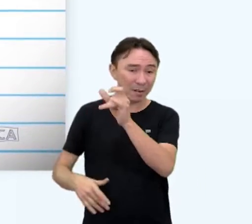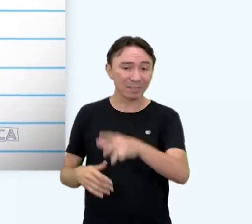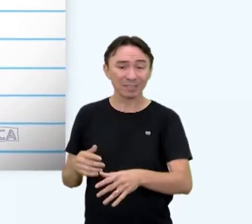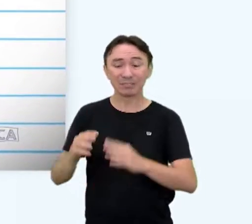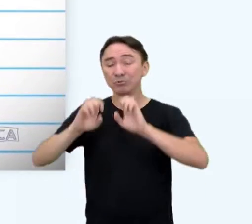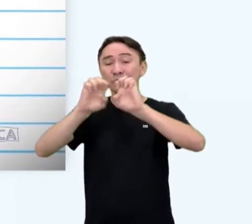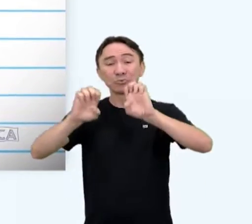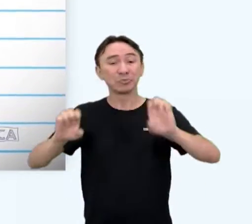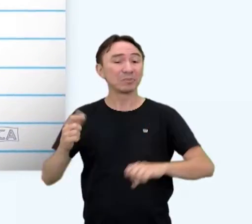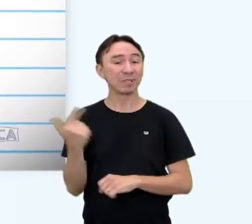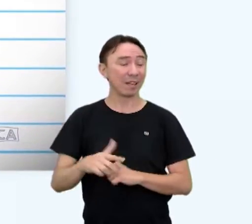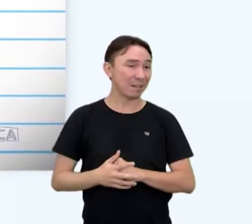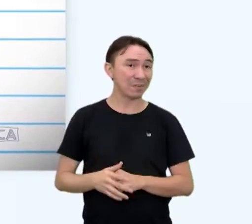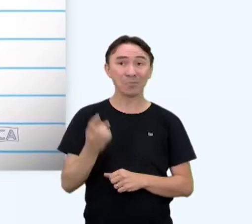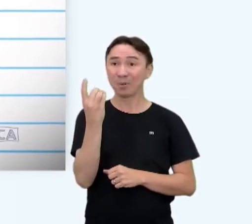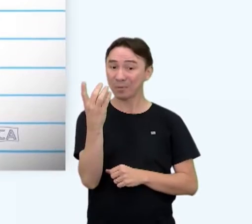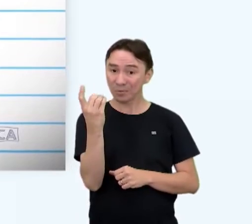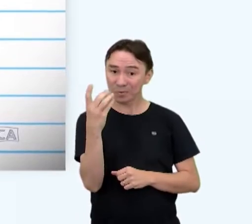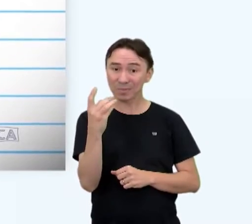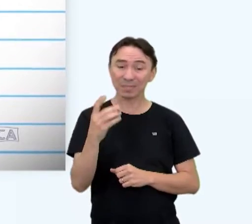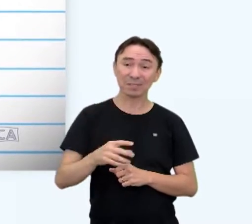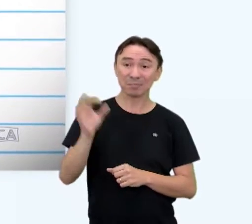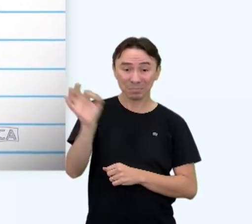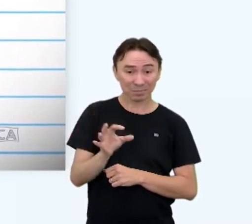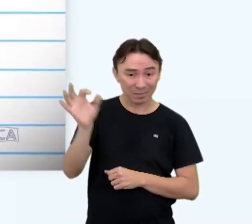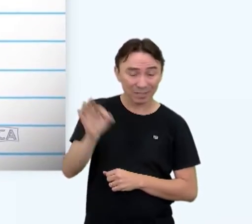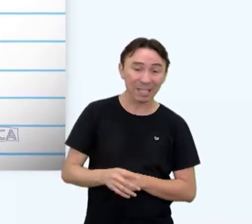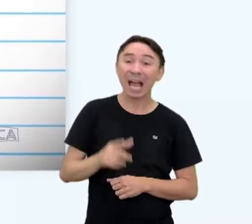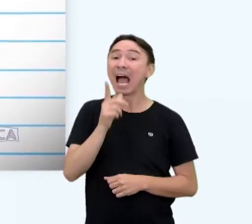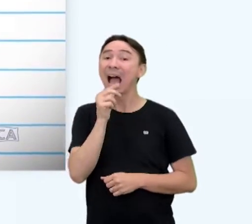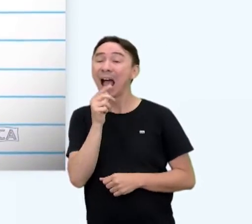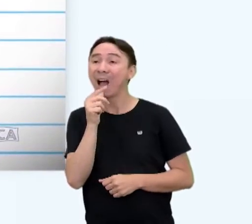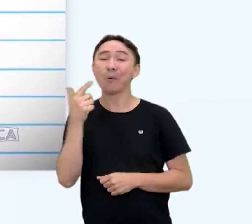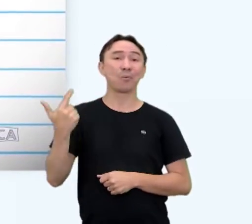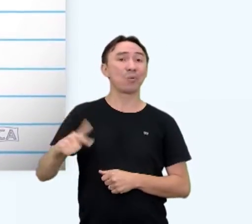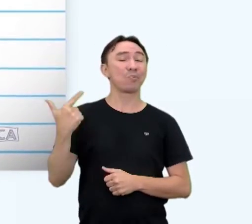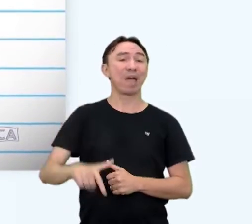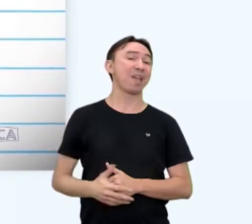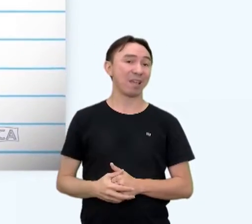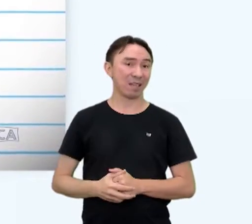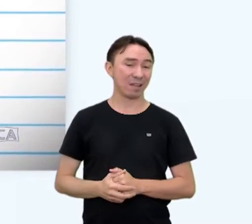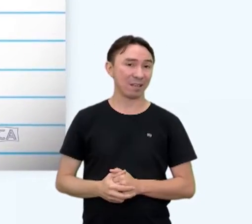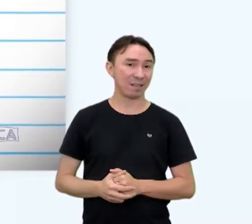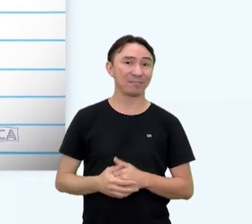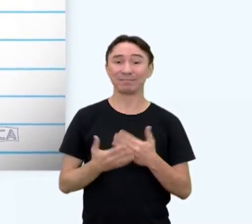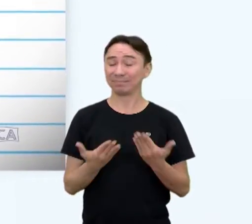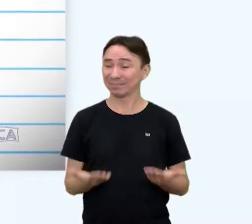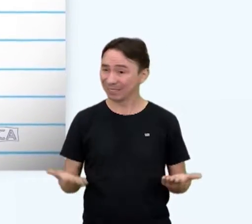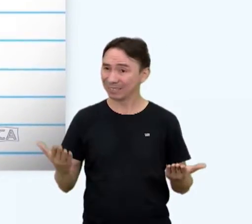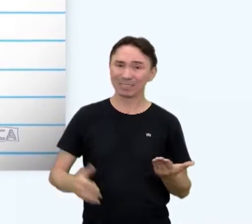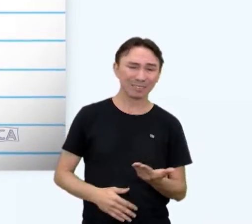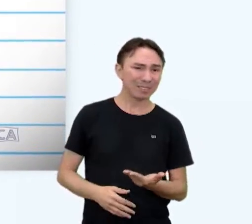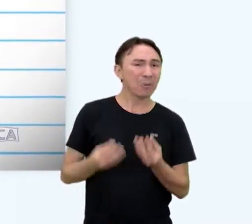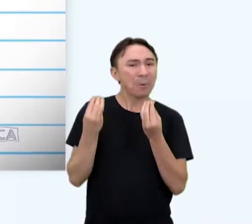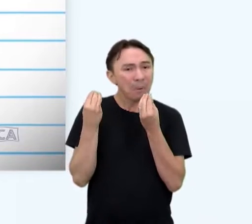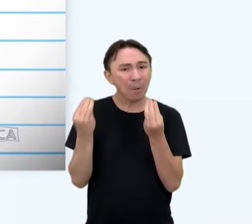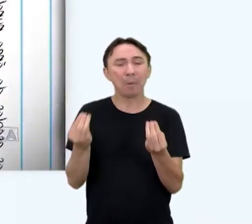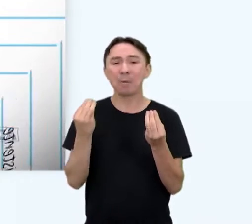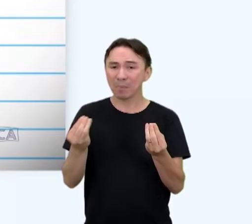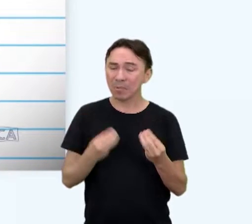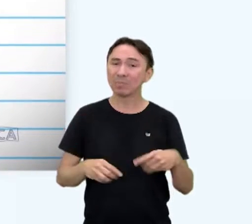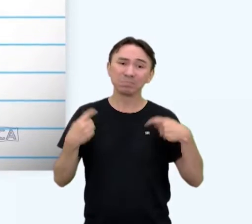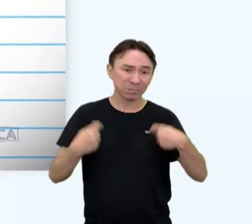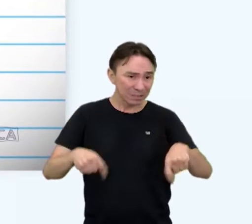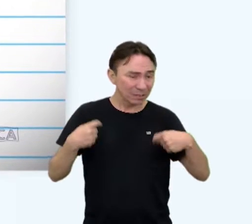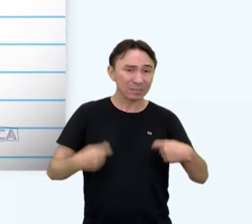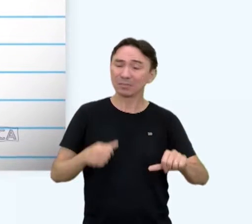água inexistente. Situações como essas não podem persistir mais. Acreditamos no poder transformador da